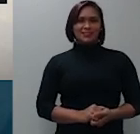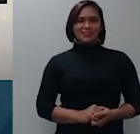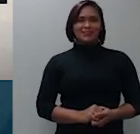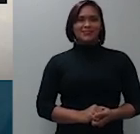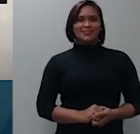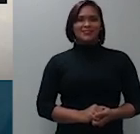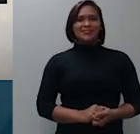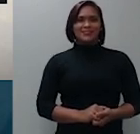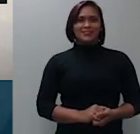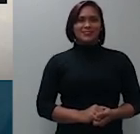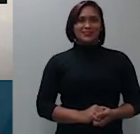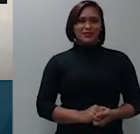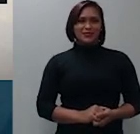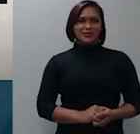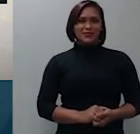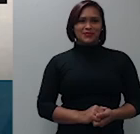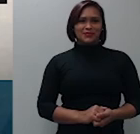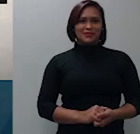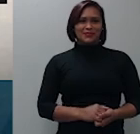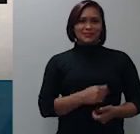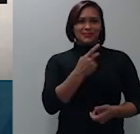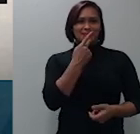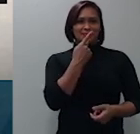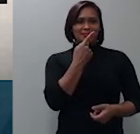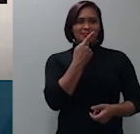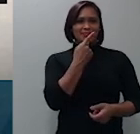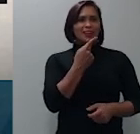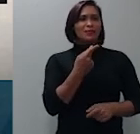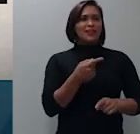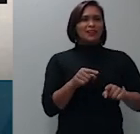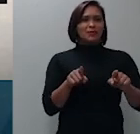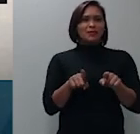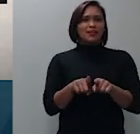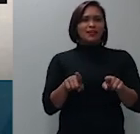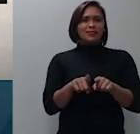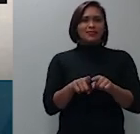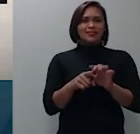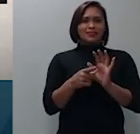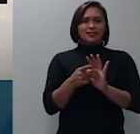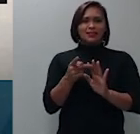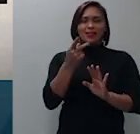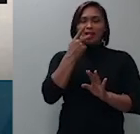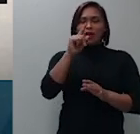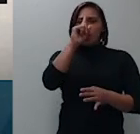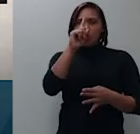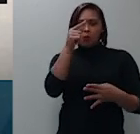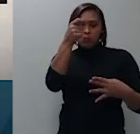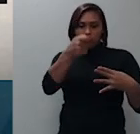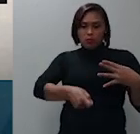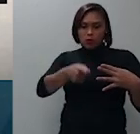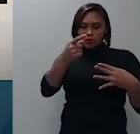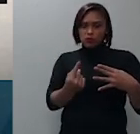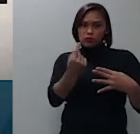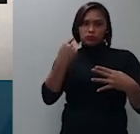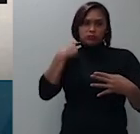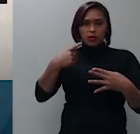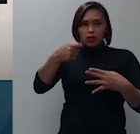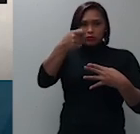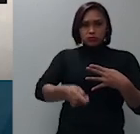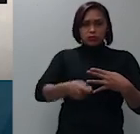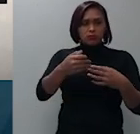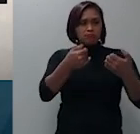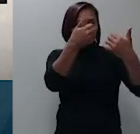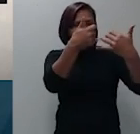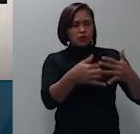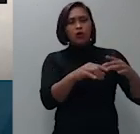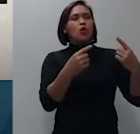como assinalado no bojo da decisão monocrática disse o voto condutor a inversão do ano da prova foi